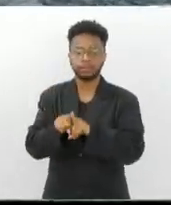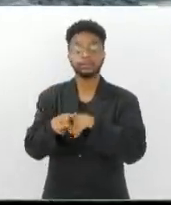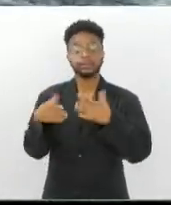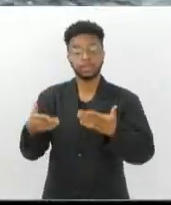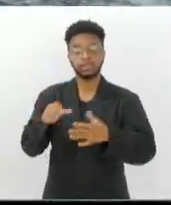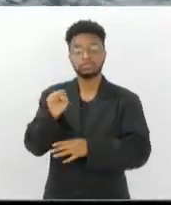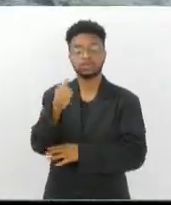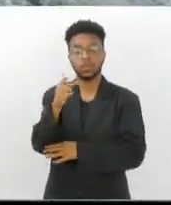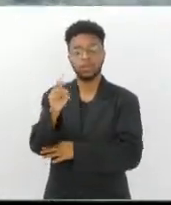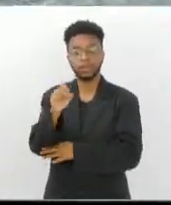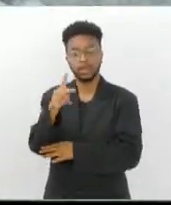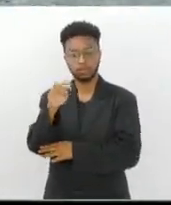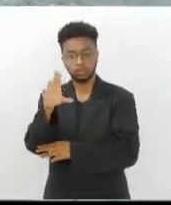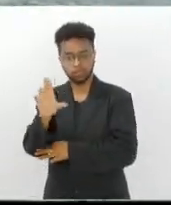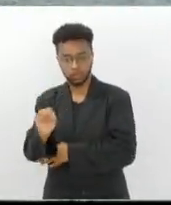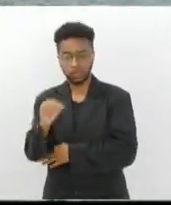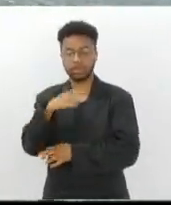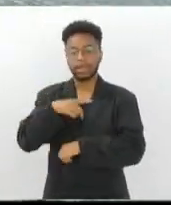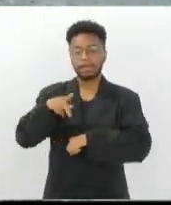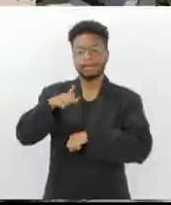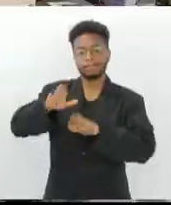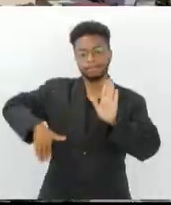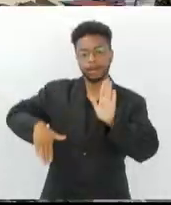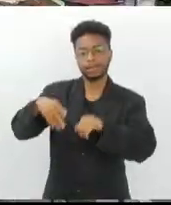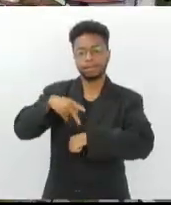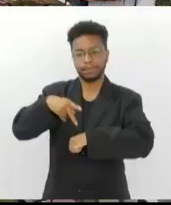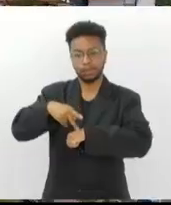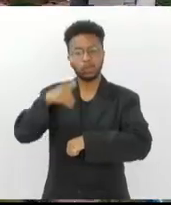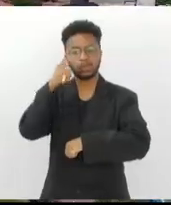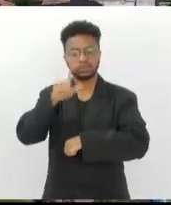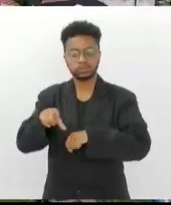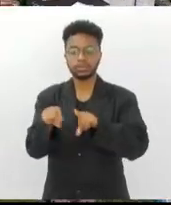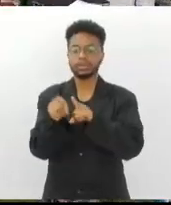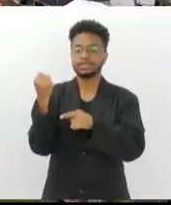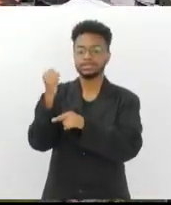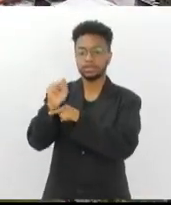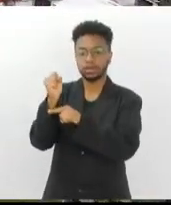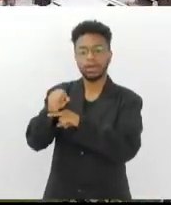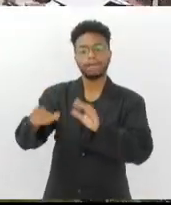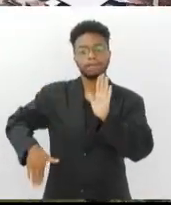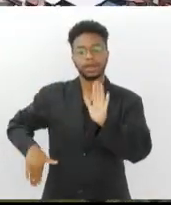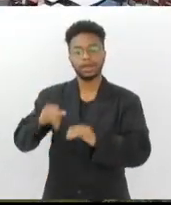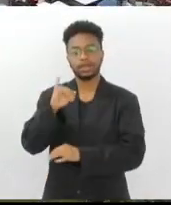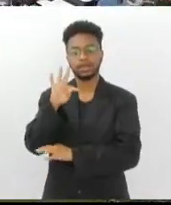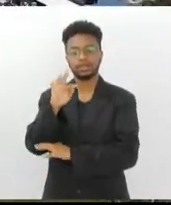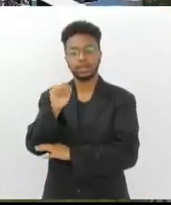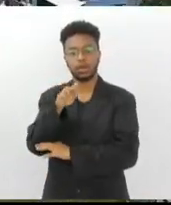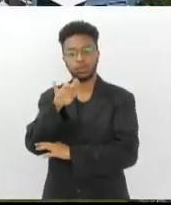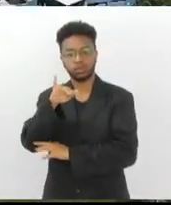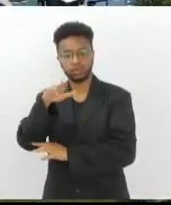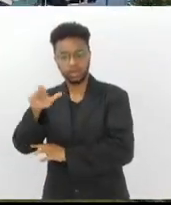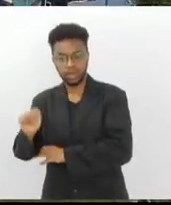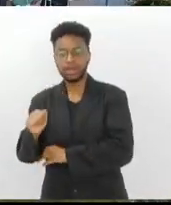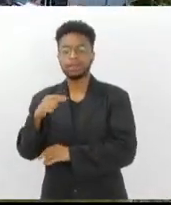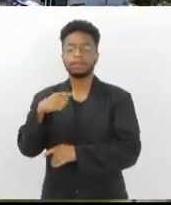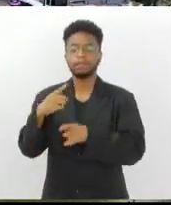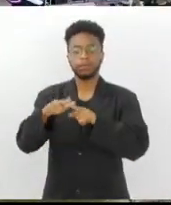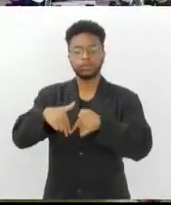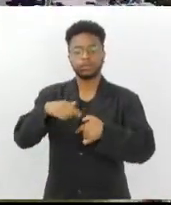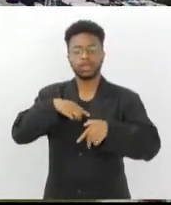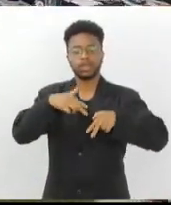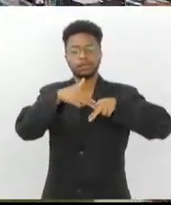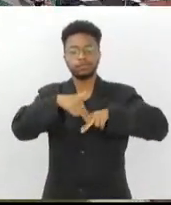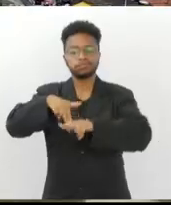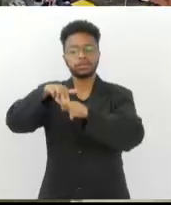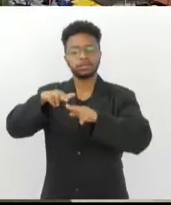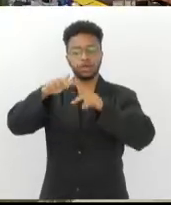a Praia das Pedras também conquistou o selo. Já em Saquarema, a Praia de Itaúna, famosa pelos campeonatos mundiais de surf